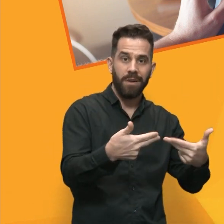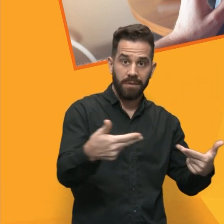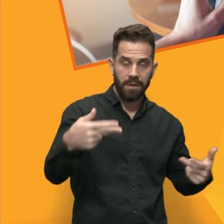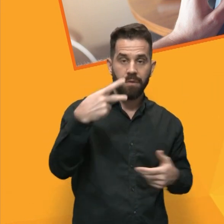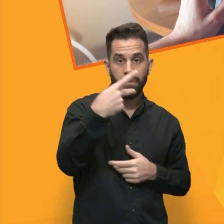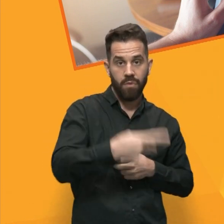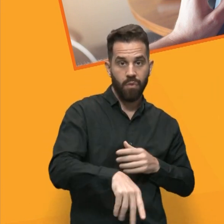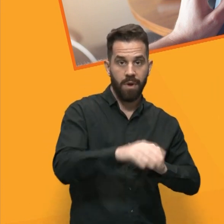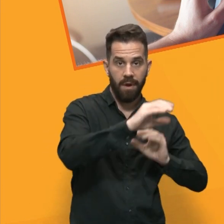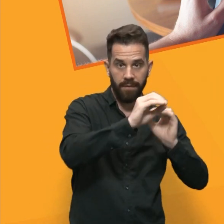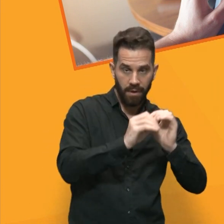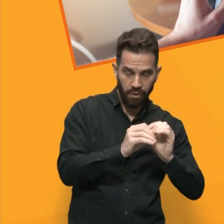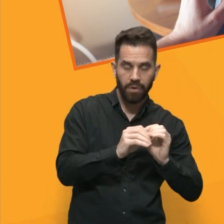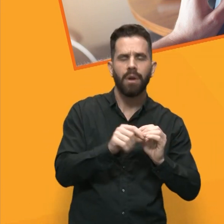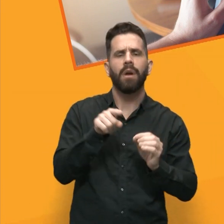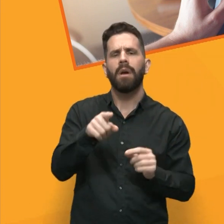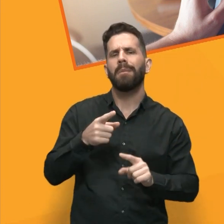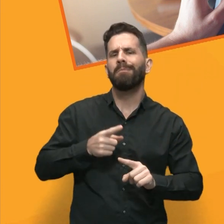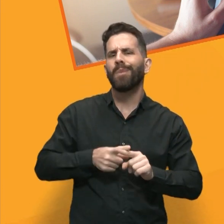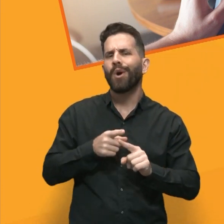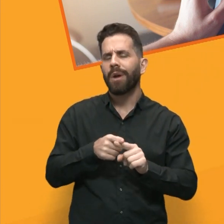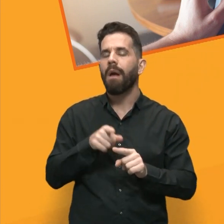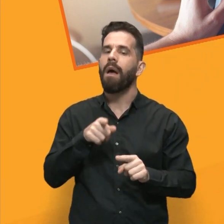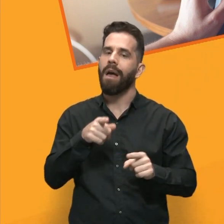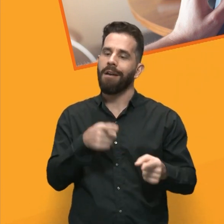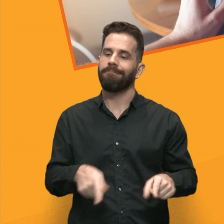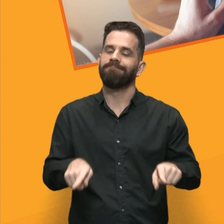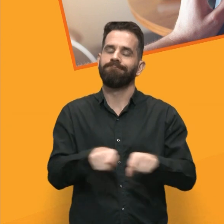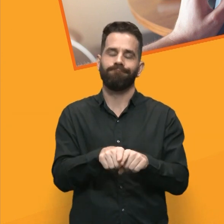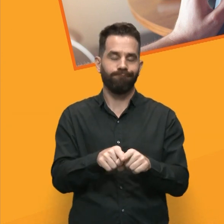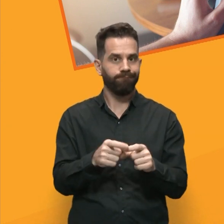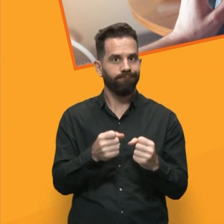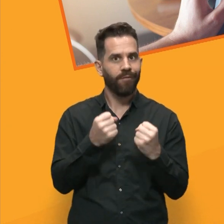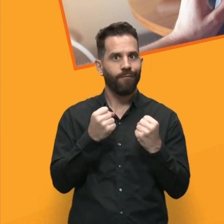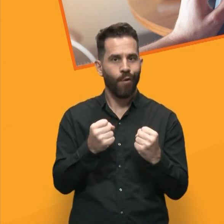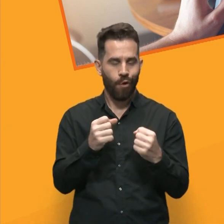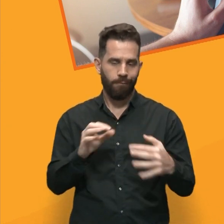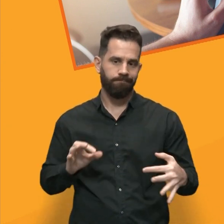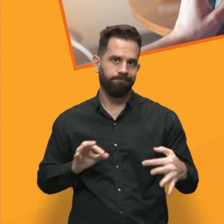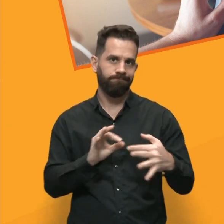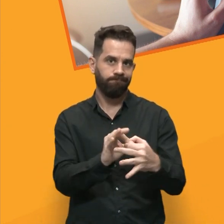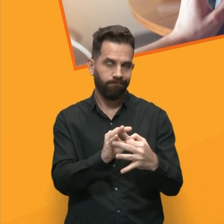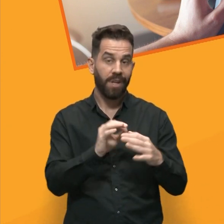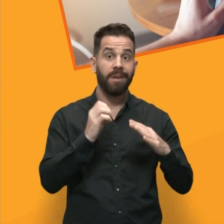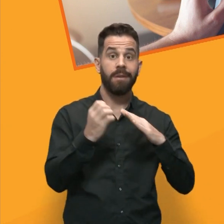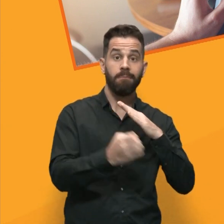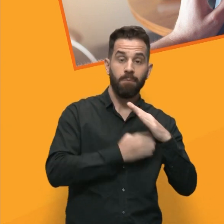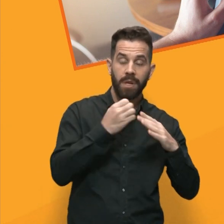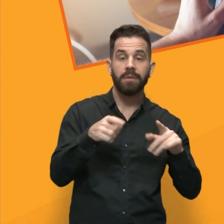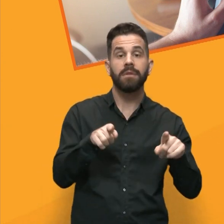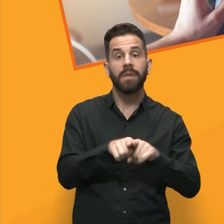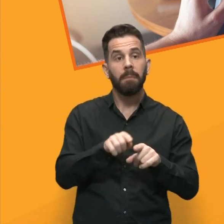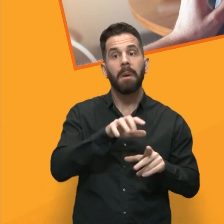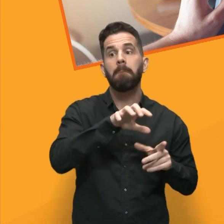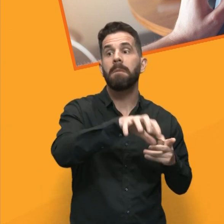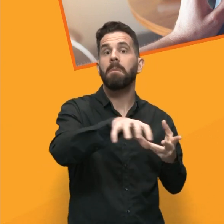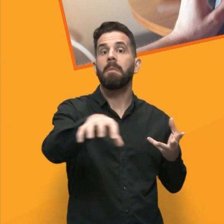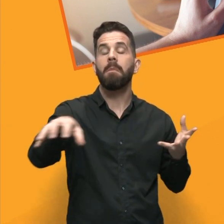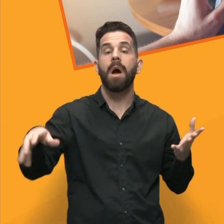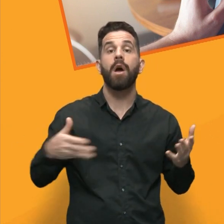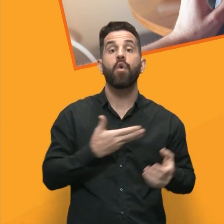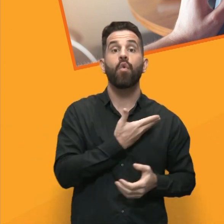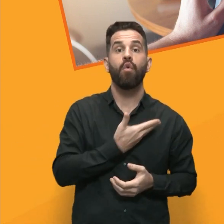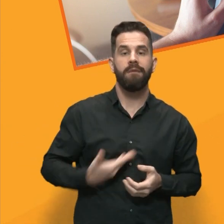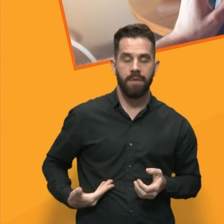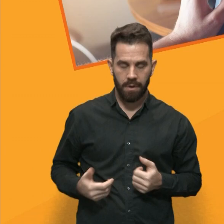iniciativa é fortalecer parcerias de inovação com empresas e esferas governamentais. Buscando o